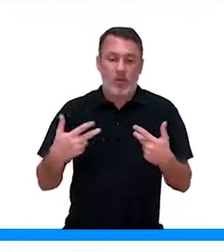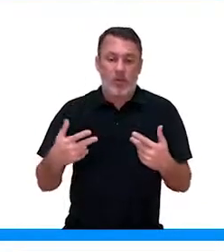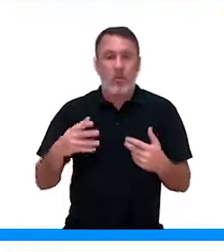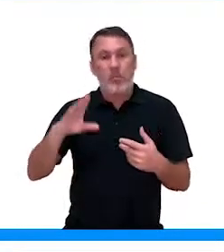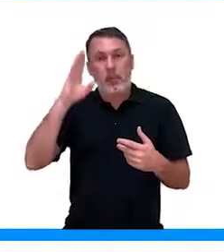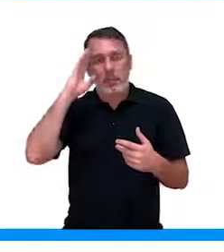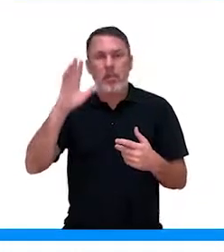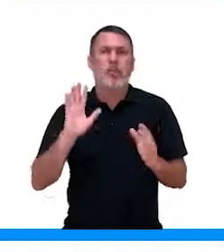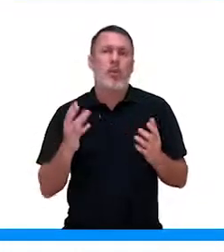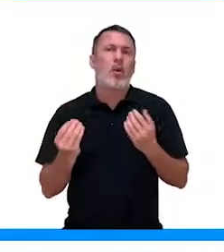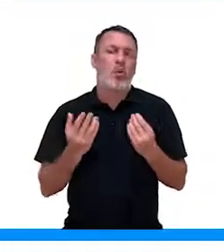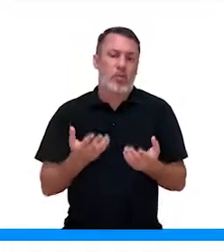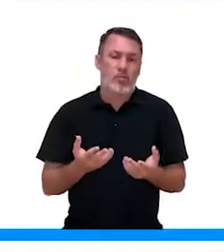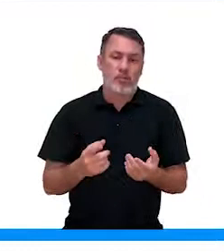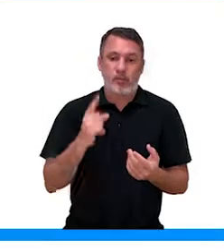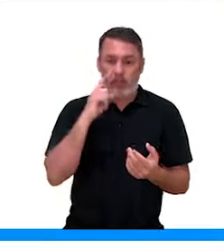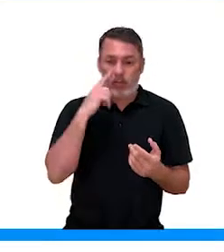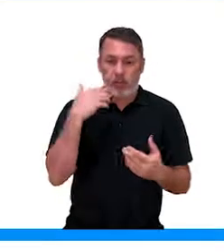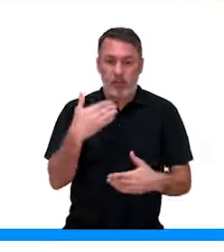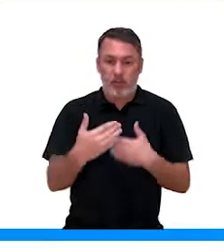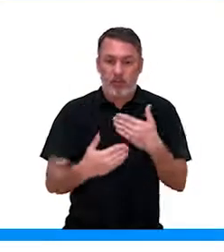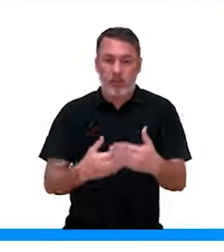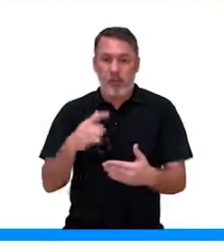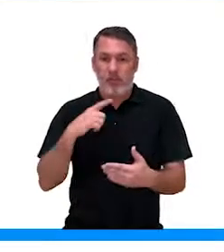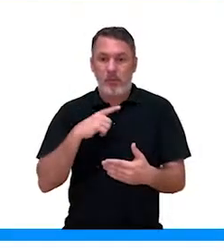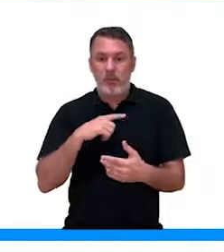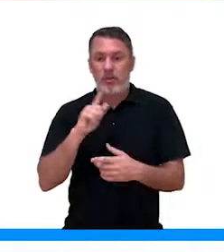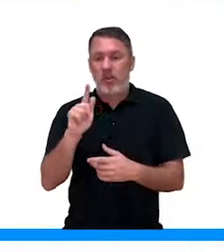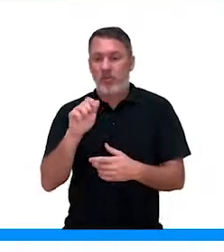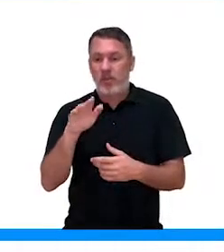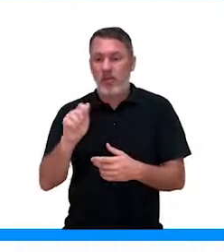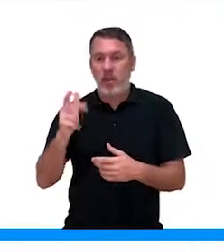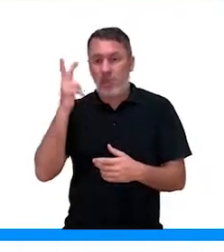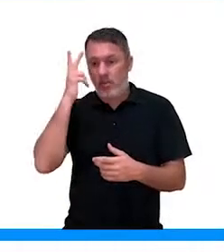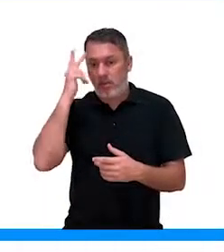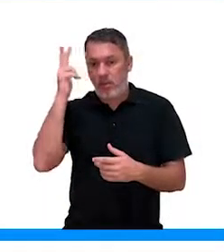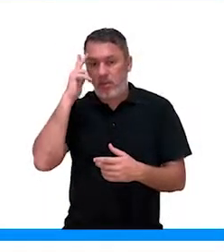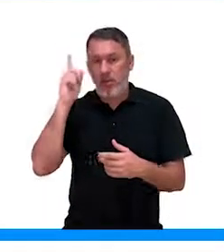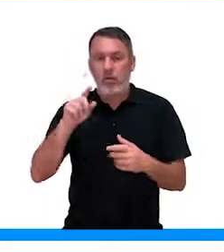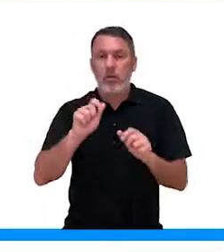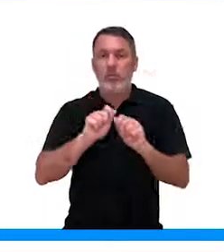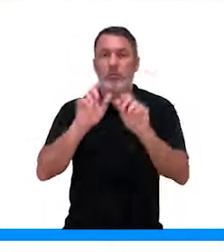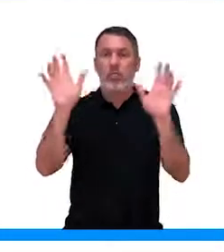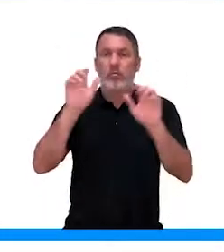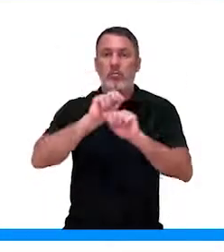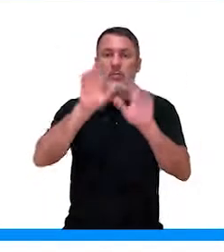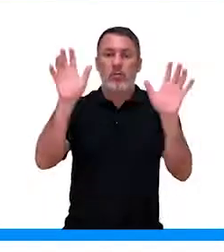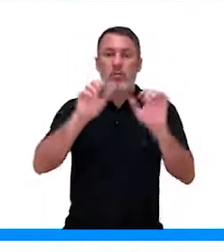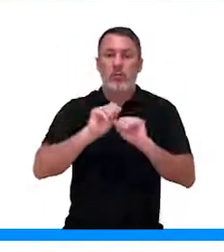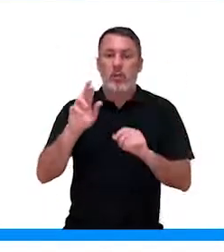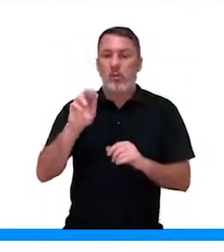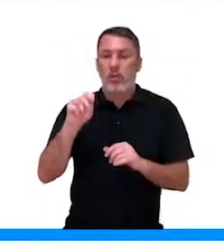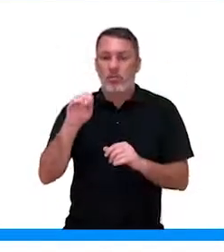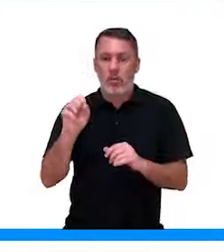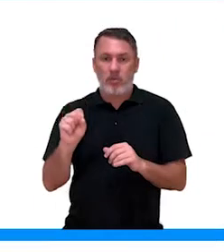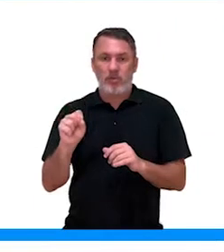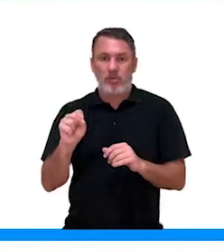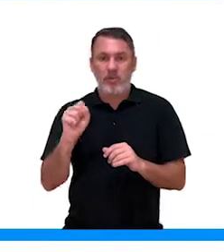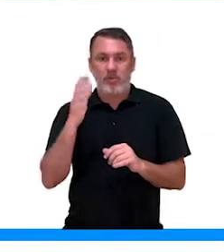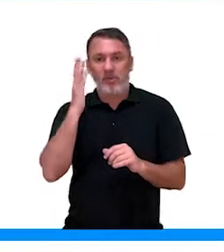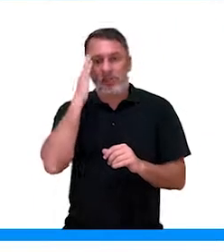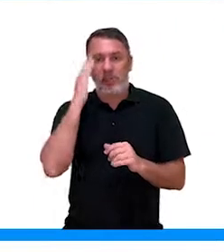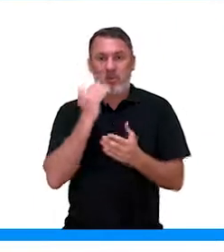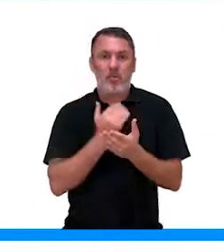principal. Galera, como assim? O desenvolvimento de gemas laterais são aqueles crescimentos de ramos que a gente viu